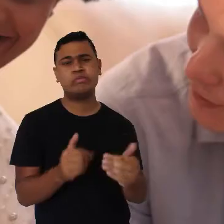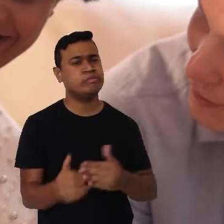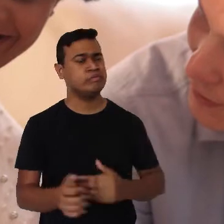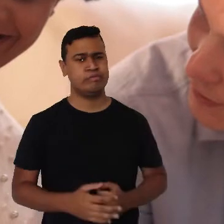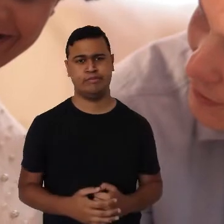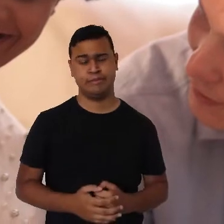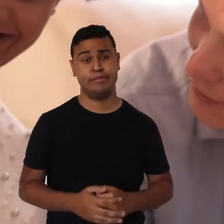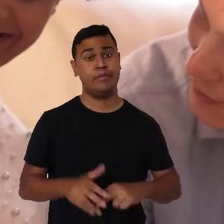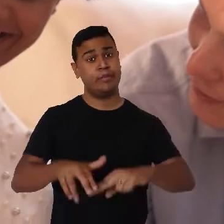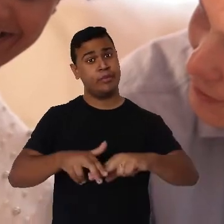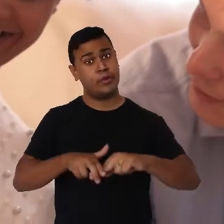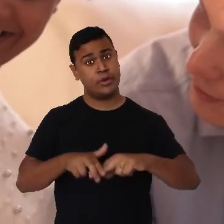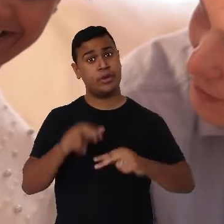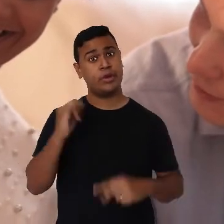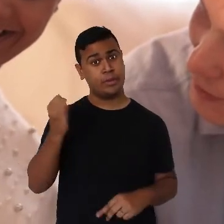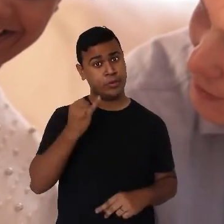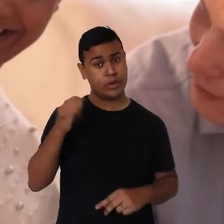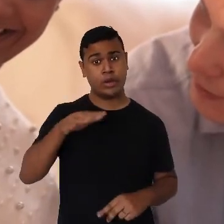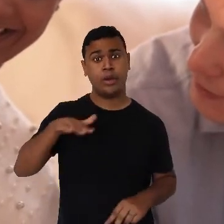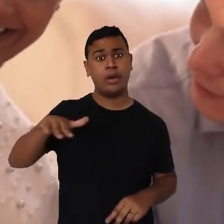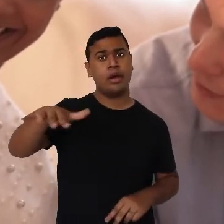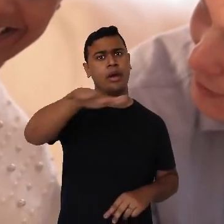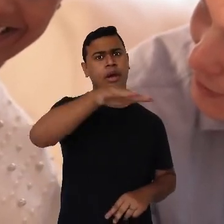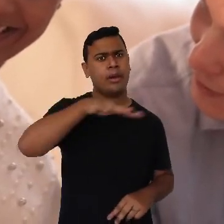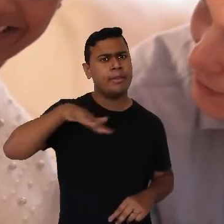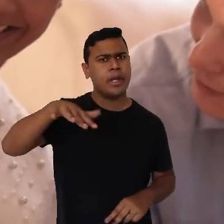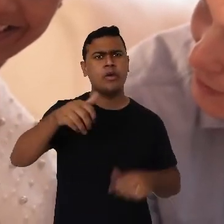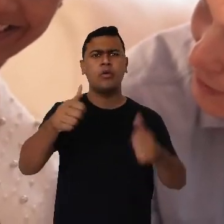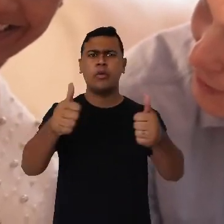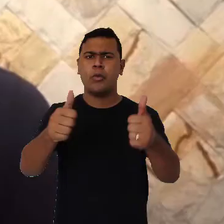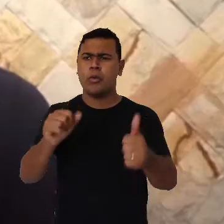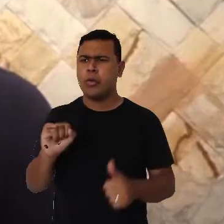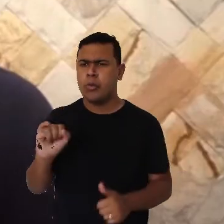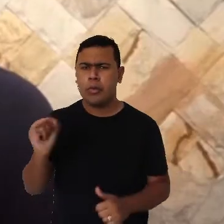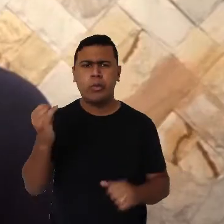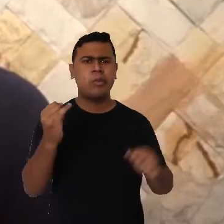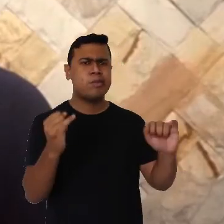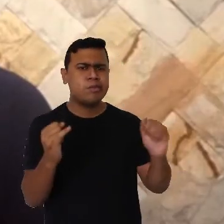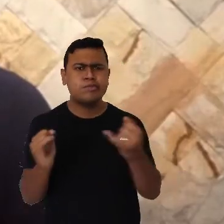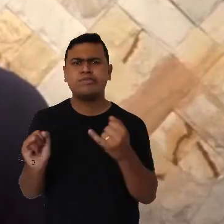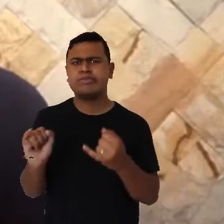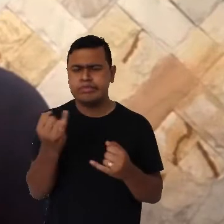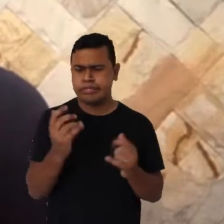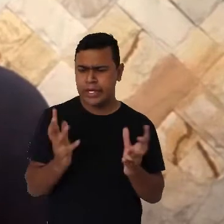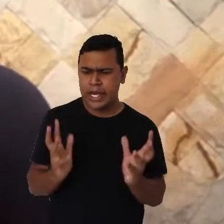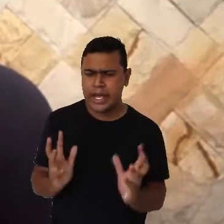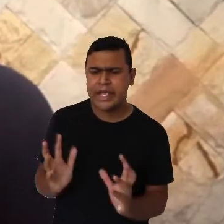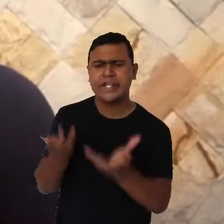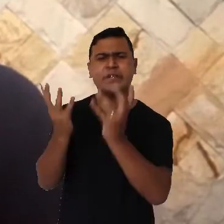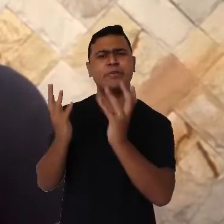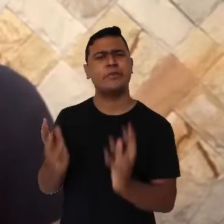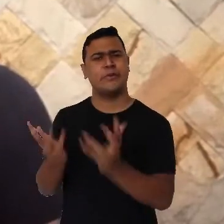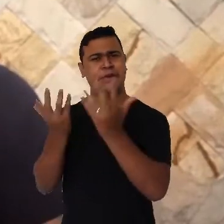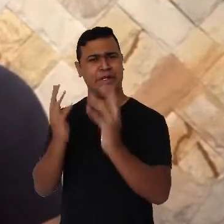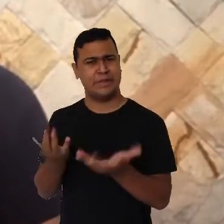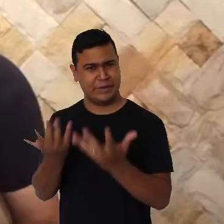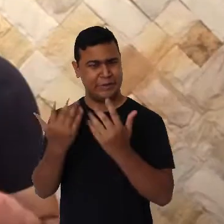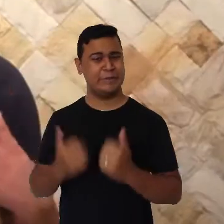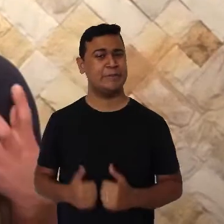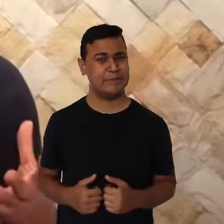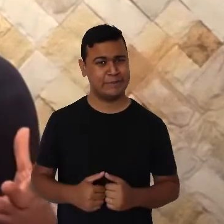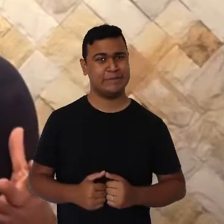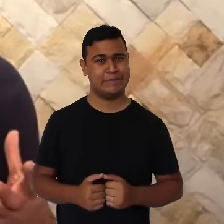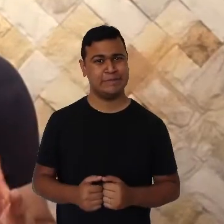importante que o ambiente ofereça oportunidades adequadas de estimulação dessas funções.